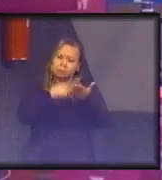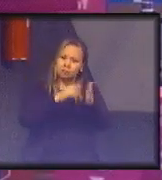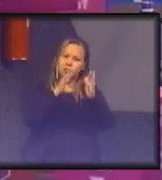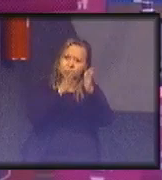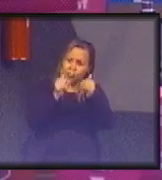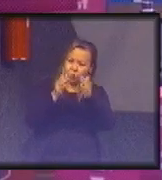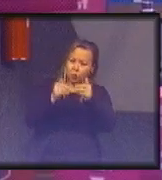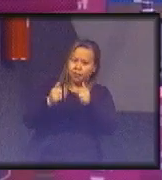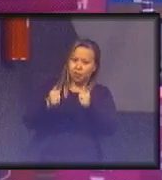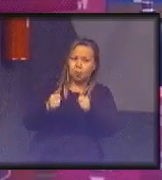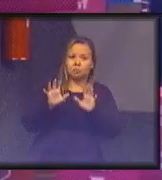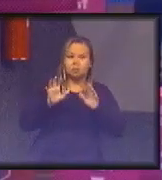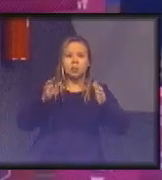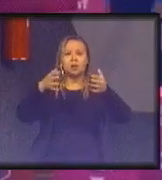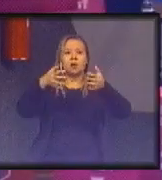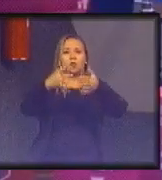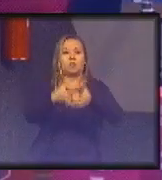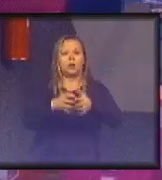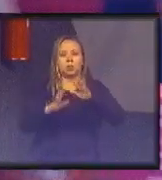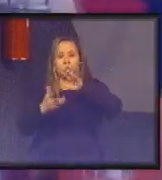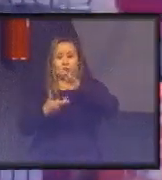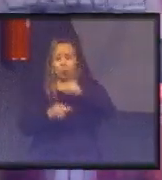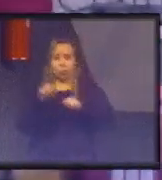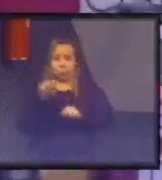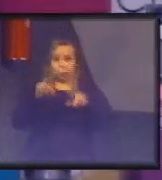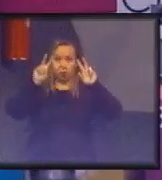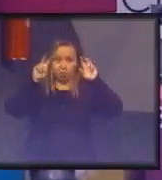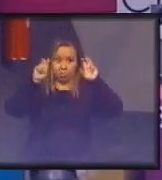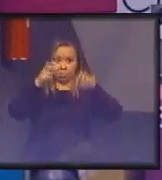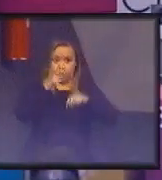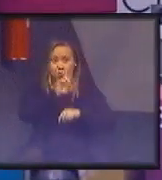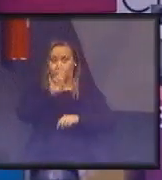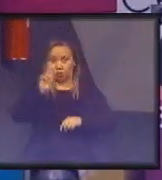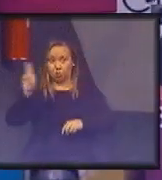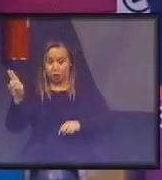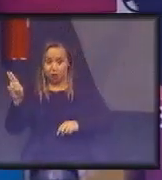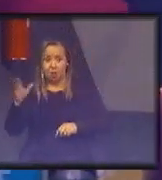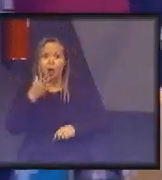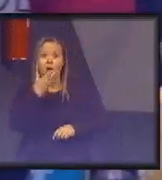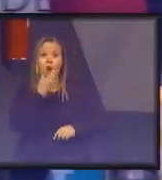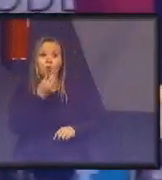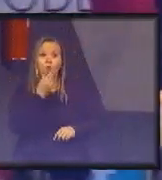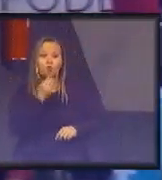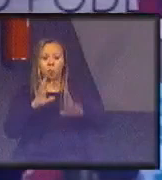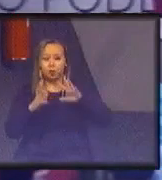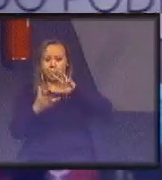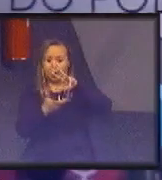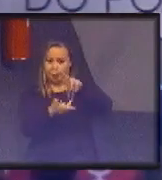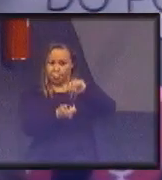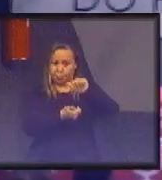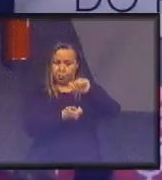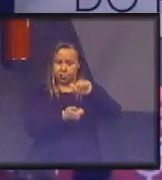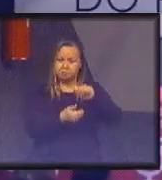grande conferência do mundo sobre esse tema, que se chamava O Homem e a Biosfera. Mas é bom,